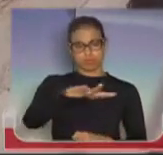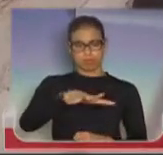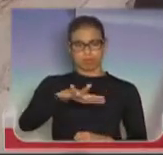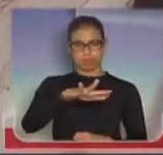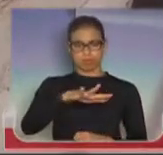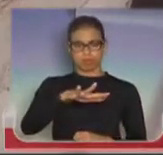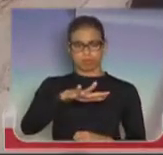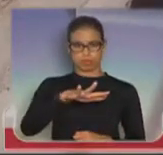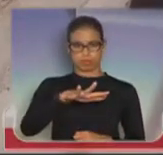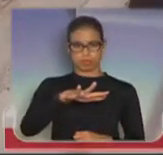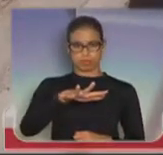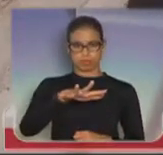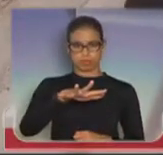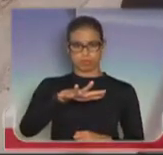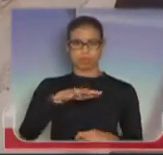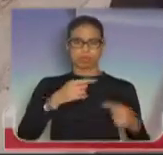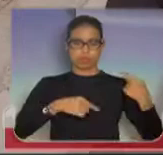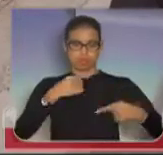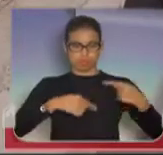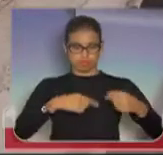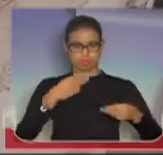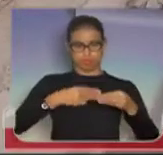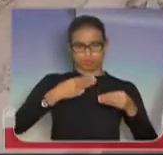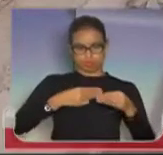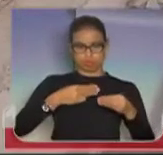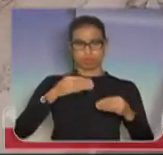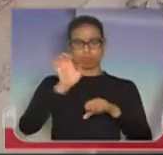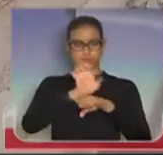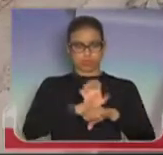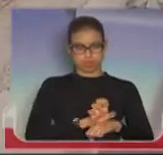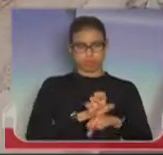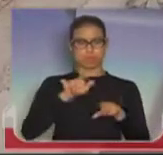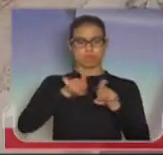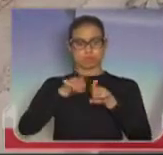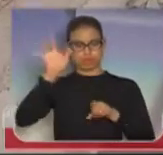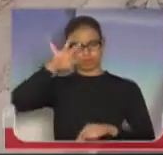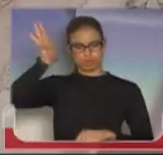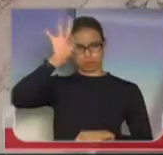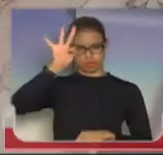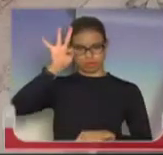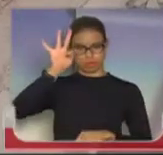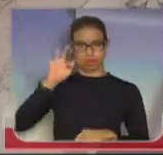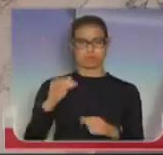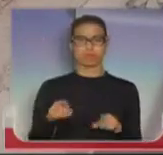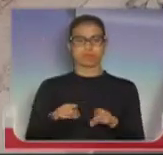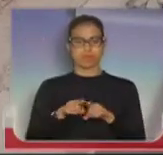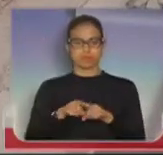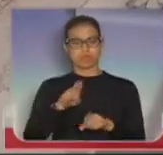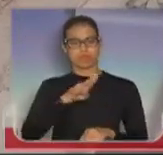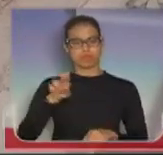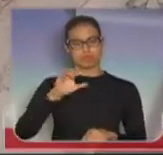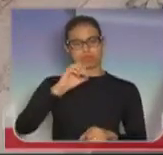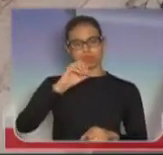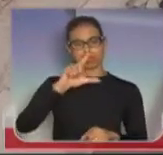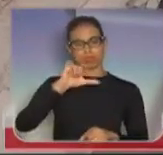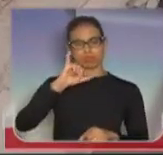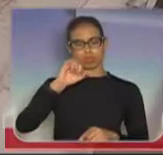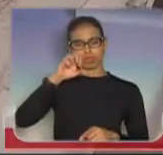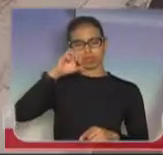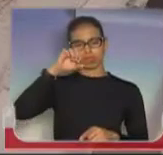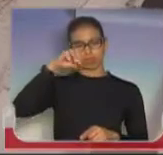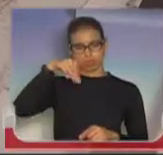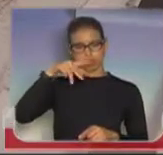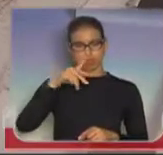política municipal, estadual e federal. Citando o nome do major Olímpio, eu quero mandar um